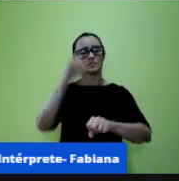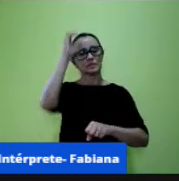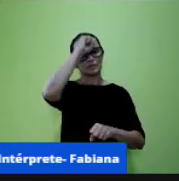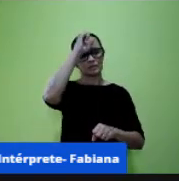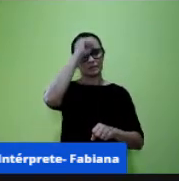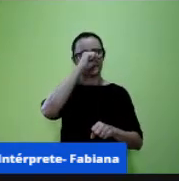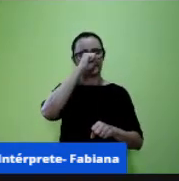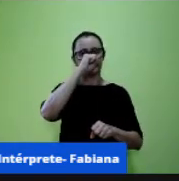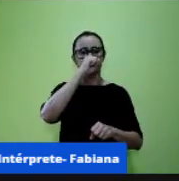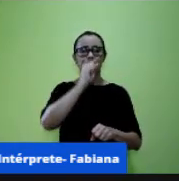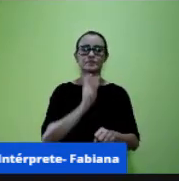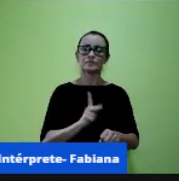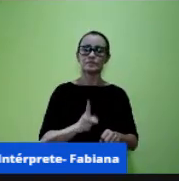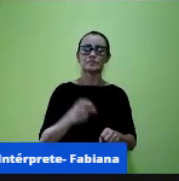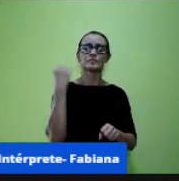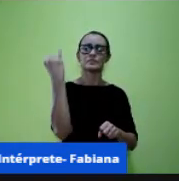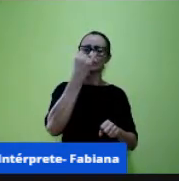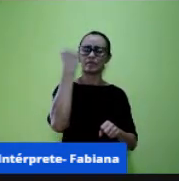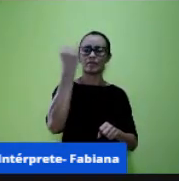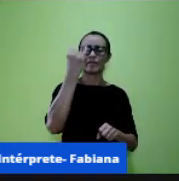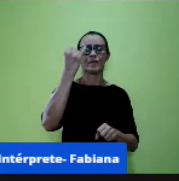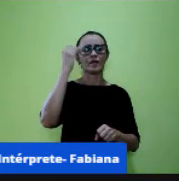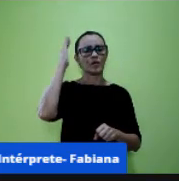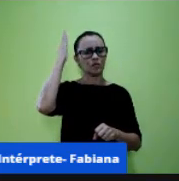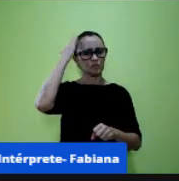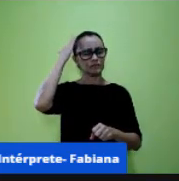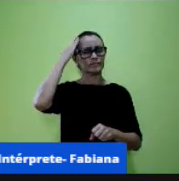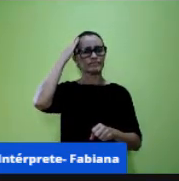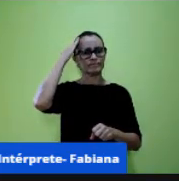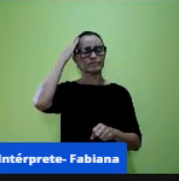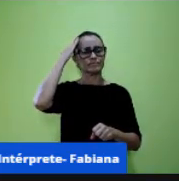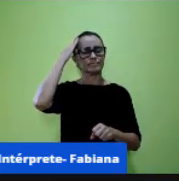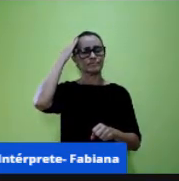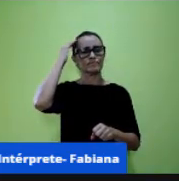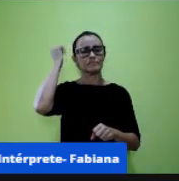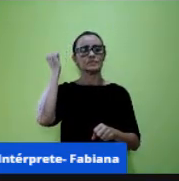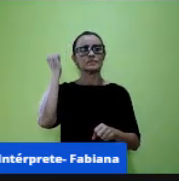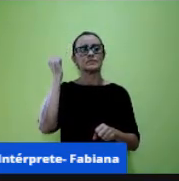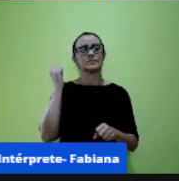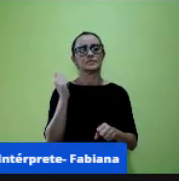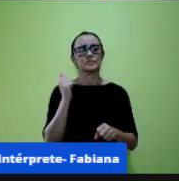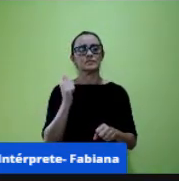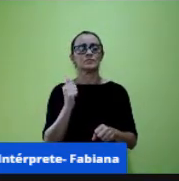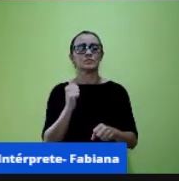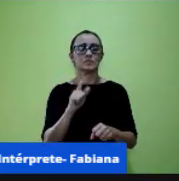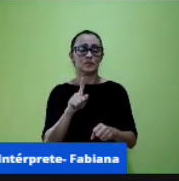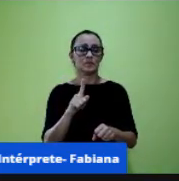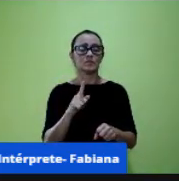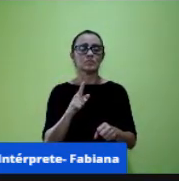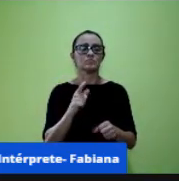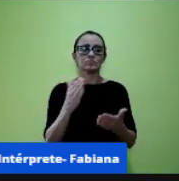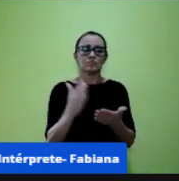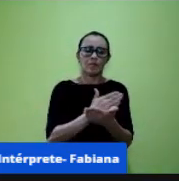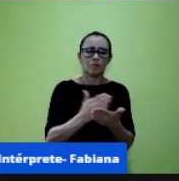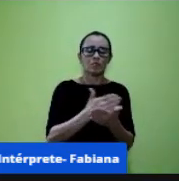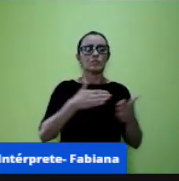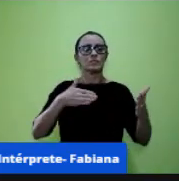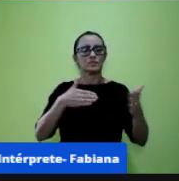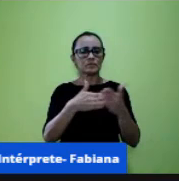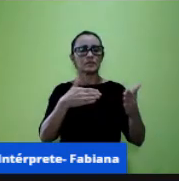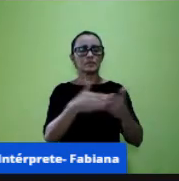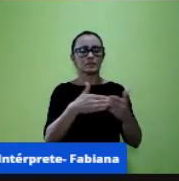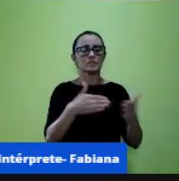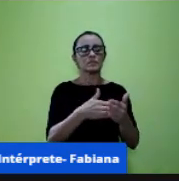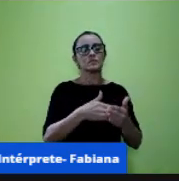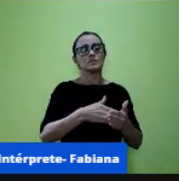professores a gente ter essa compreensão de que mediante as dificuldades estruturantes em que